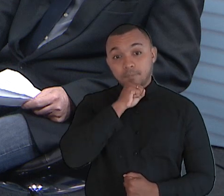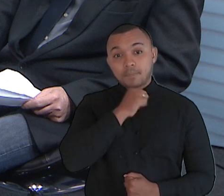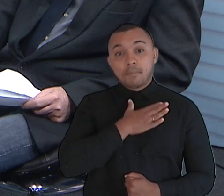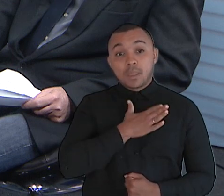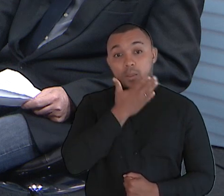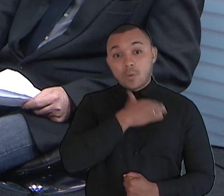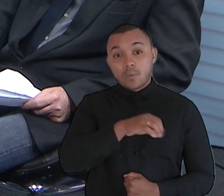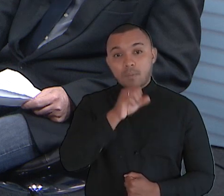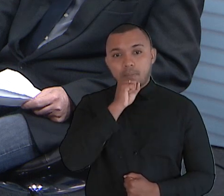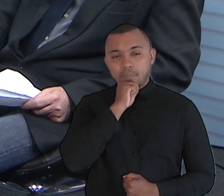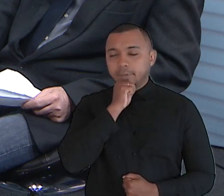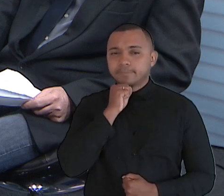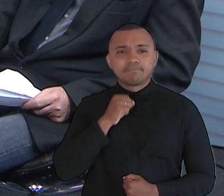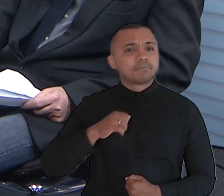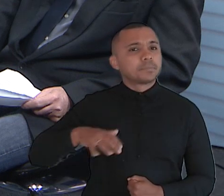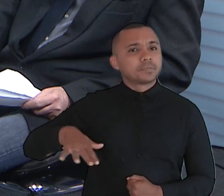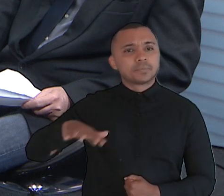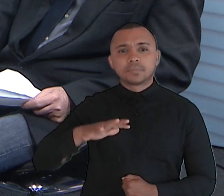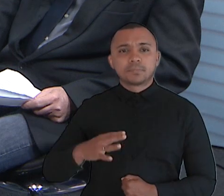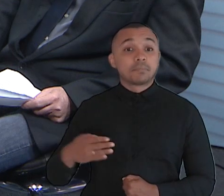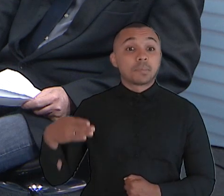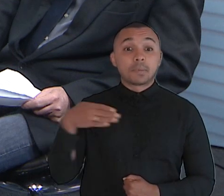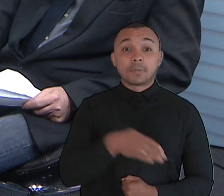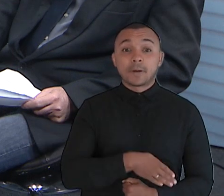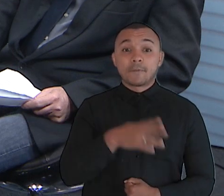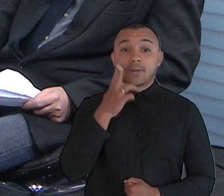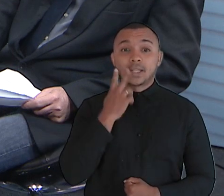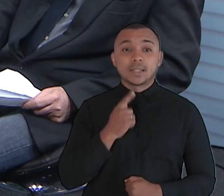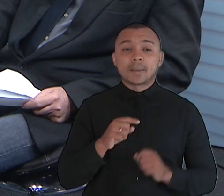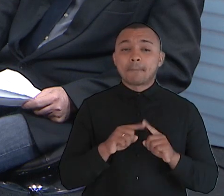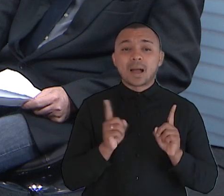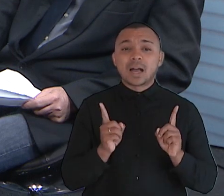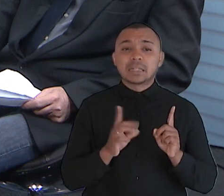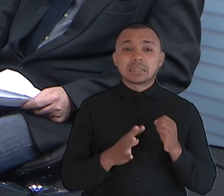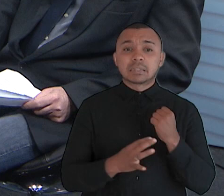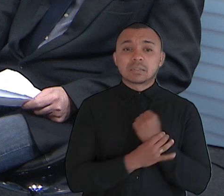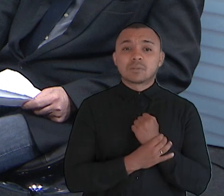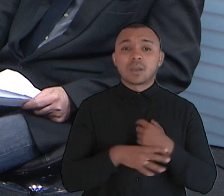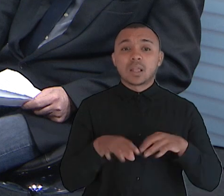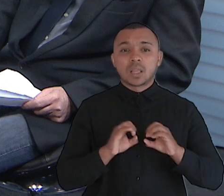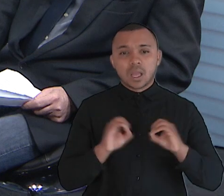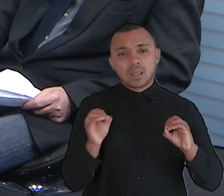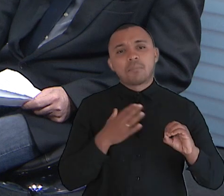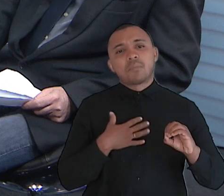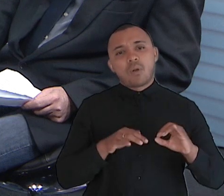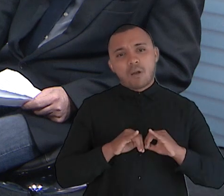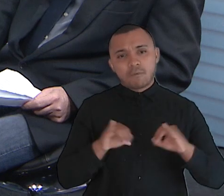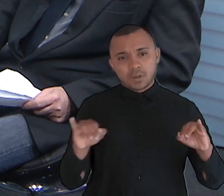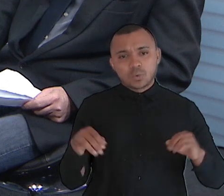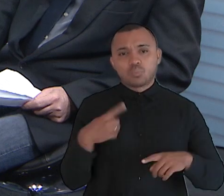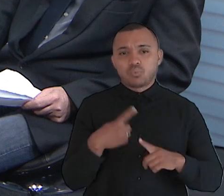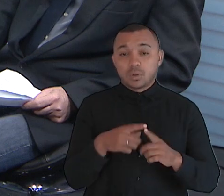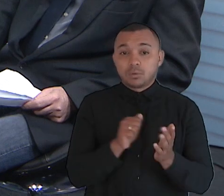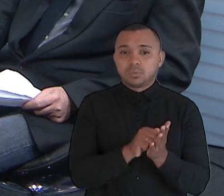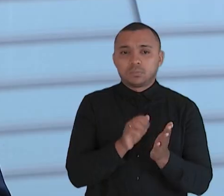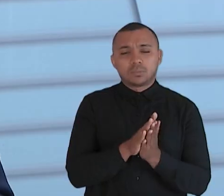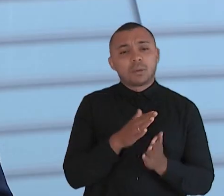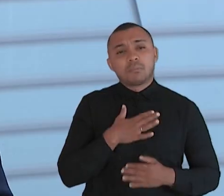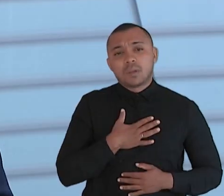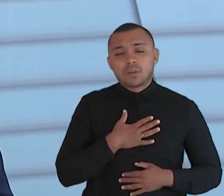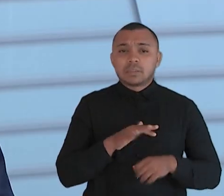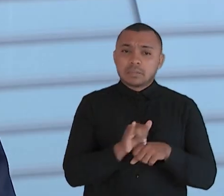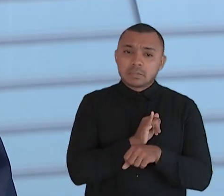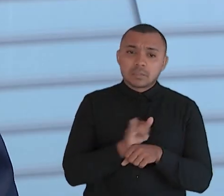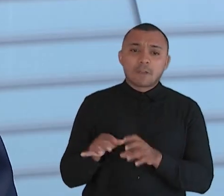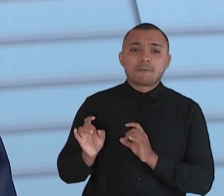mundo para cá sem nenhuma perspectiva. Então, estou contando isso para poder ficar registrado. Eu fui vender verdura, eu